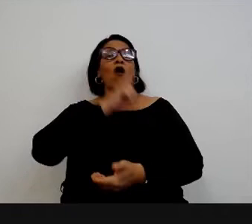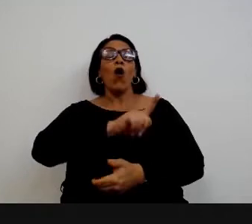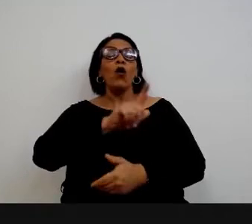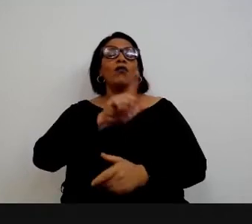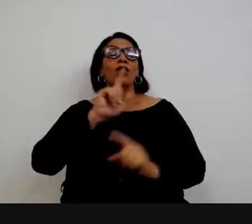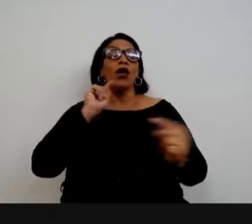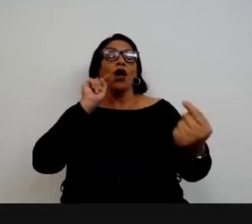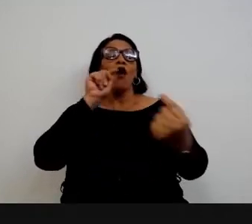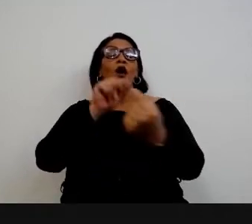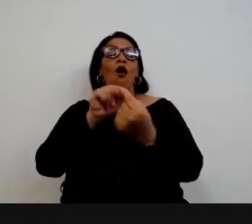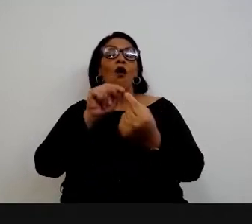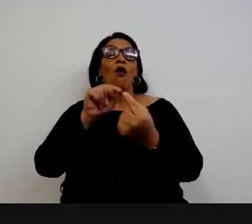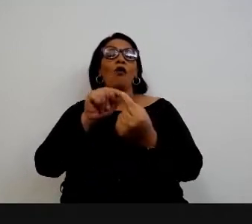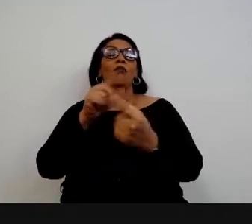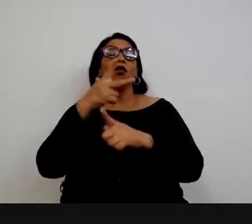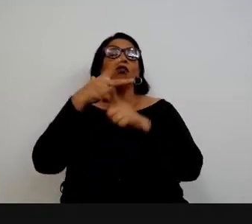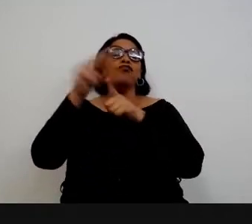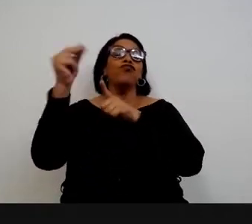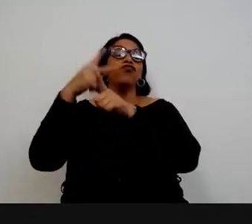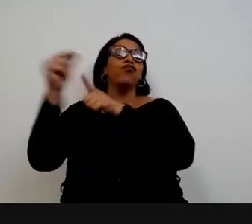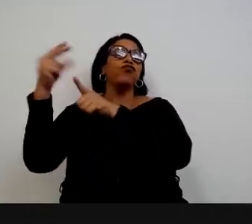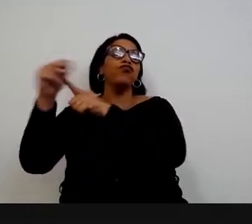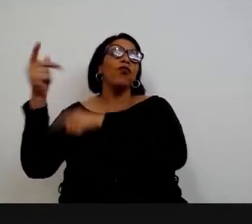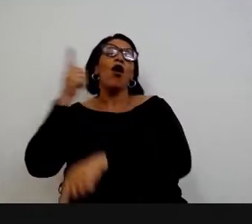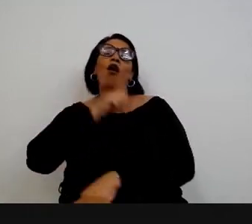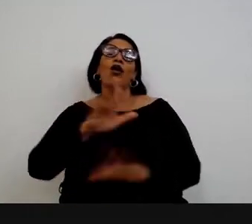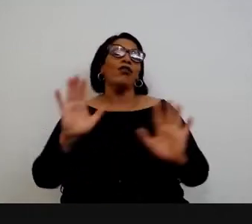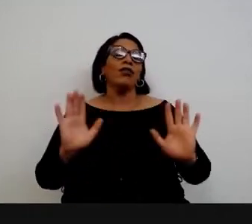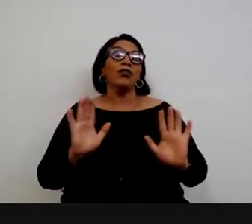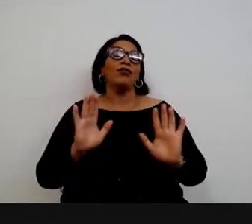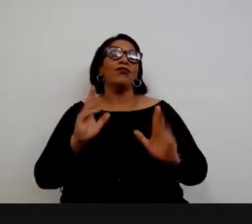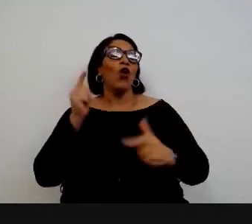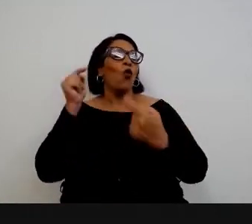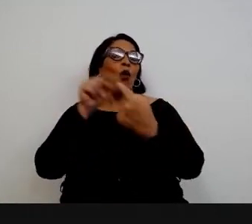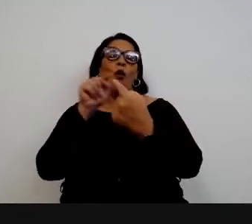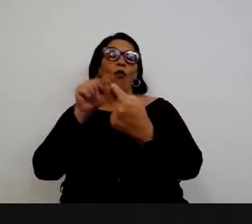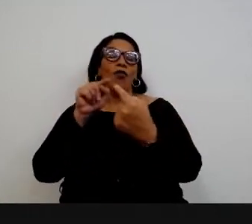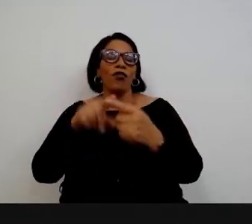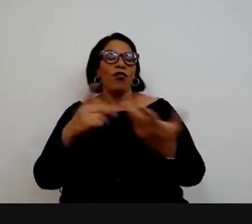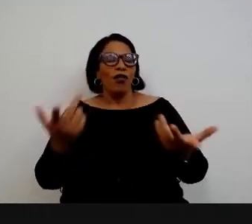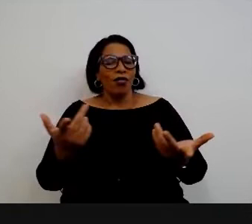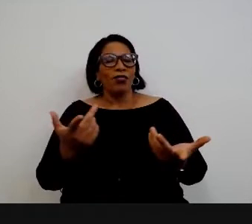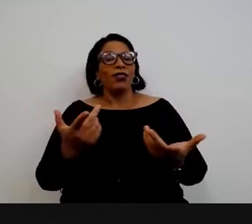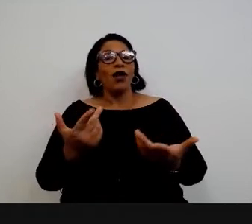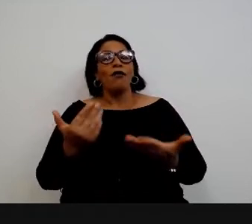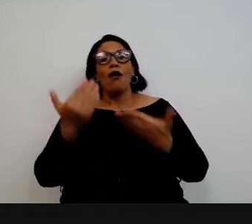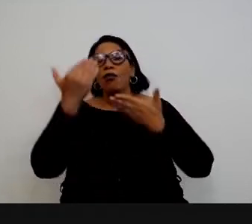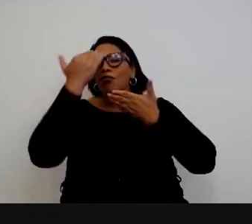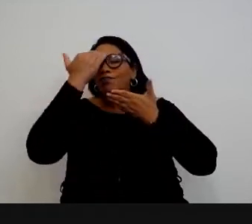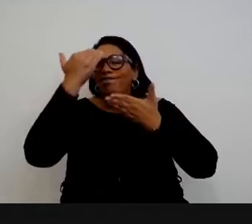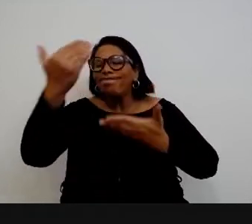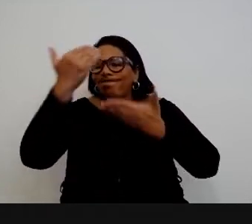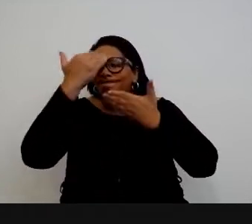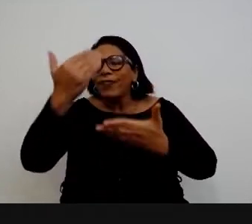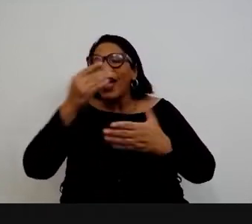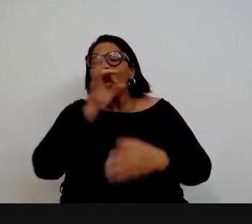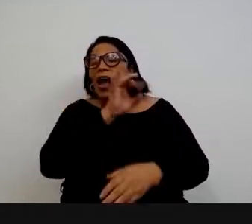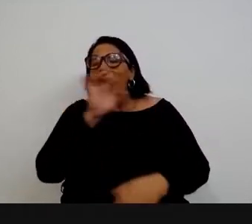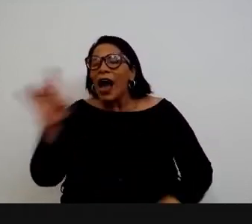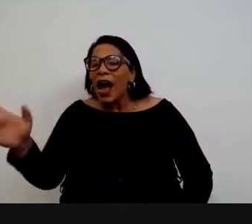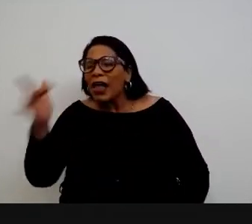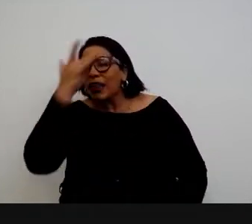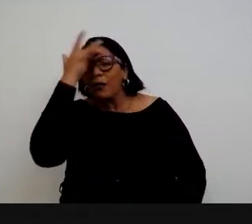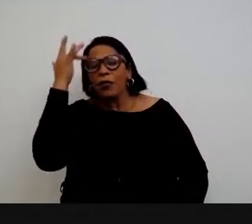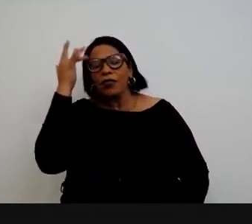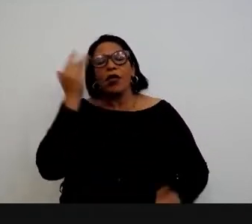atingissem, alcançassem os seus objetivos. Então, é forçoso agradecer a essas pessoas. E eu começo, então,